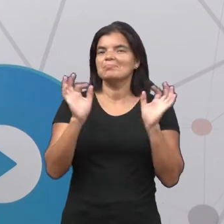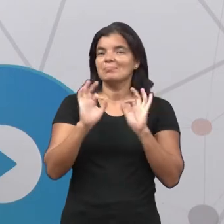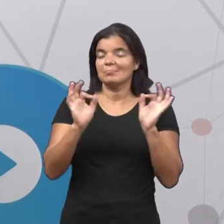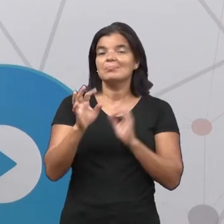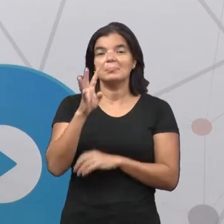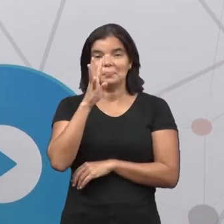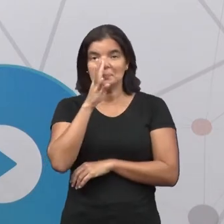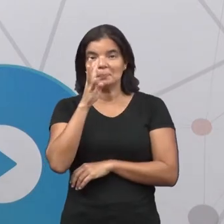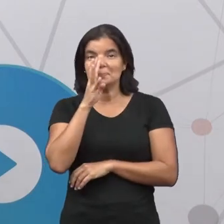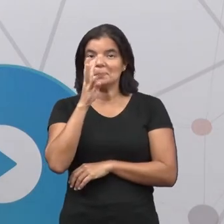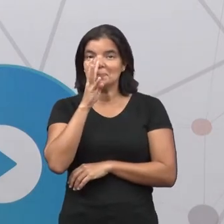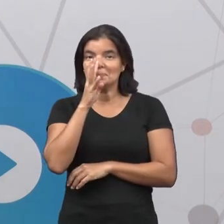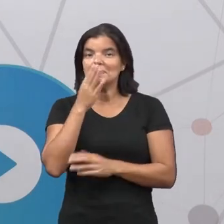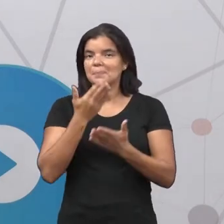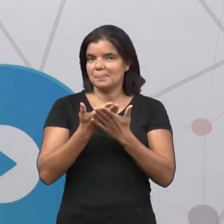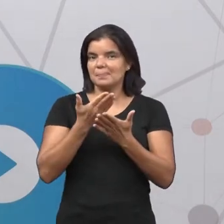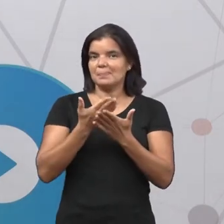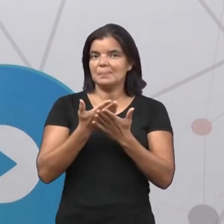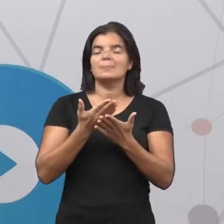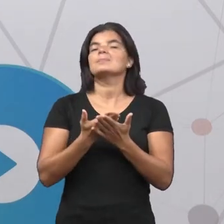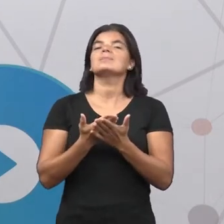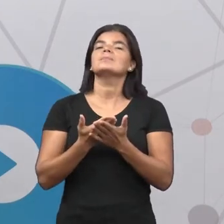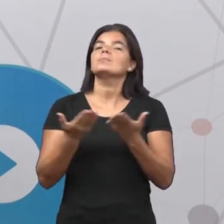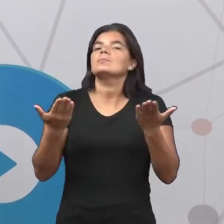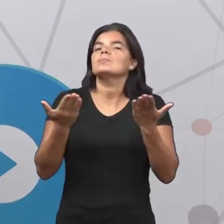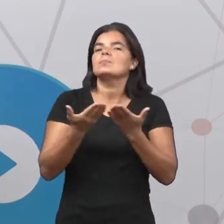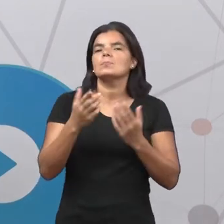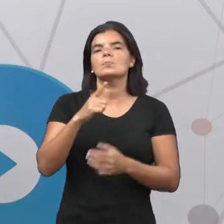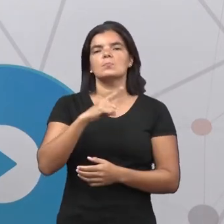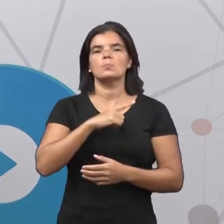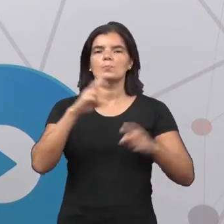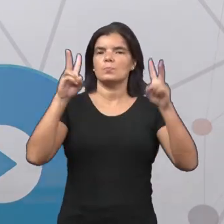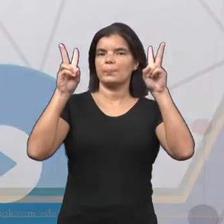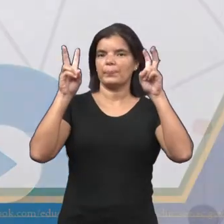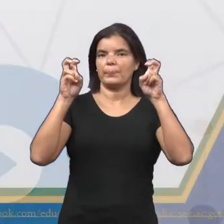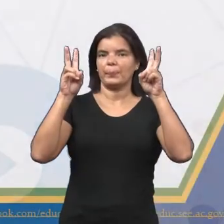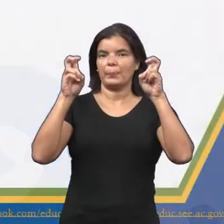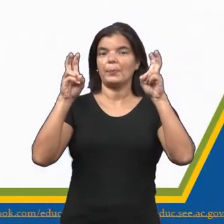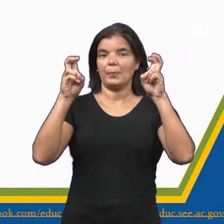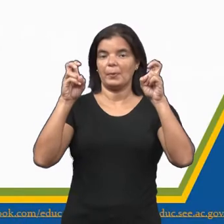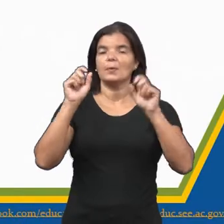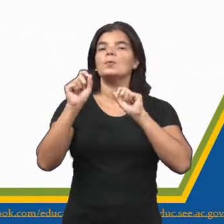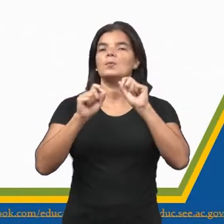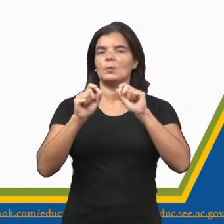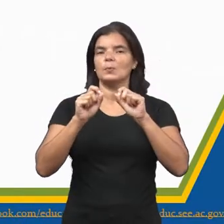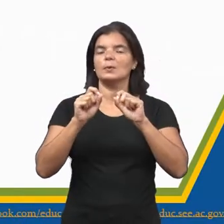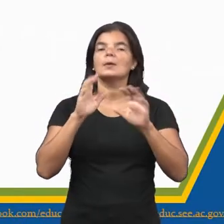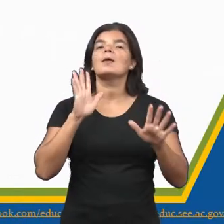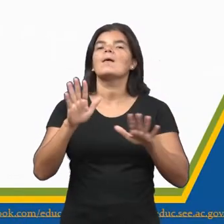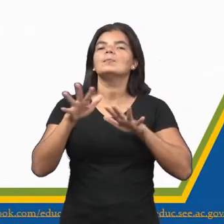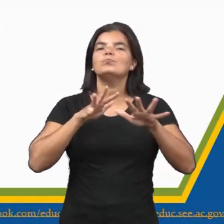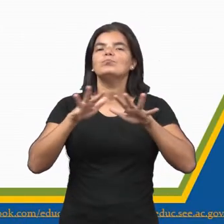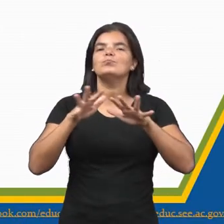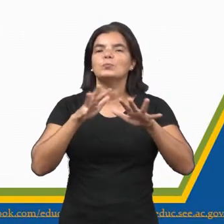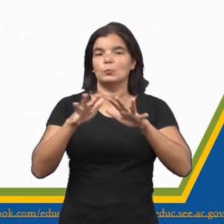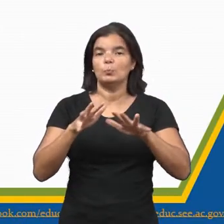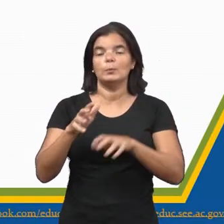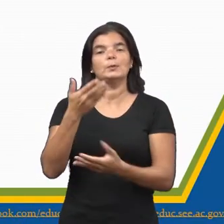tem nenhum problema, assiste e acompanha a nossa aula, que hoje tem como tema justamente o movimento estudantil